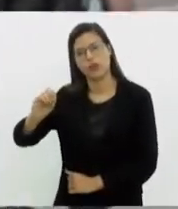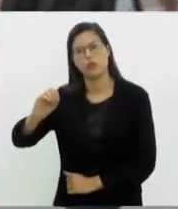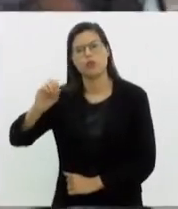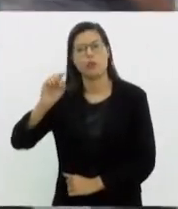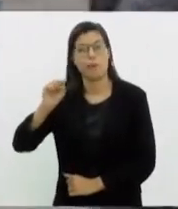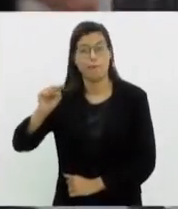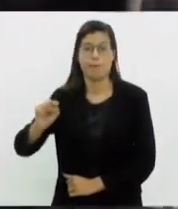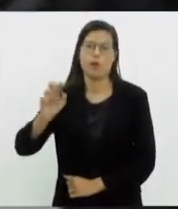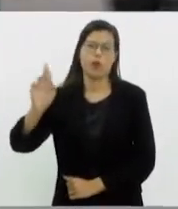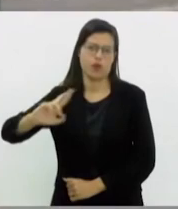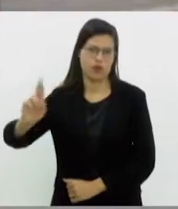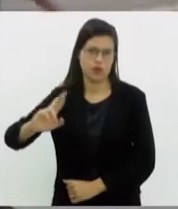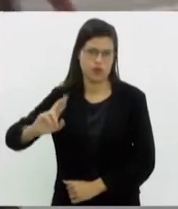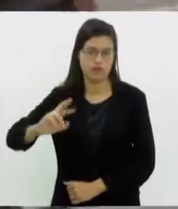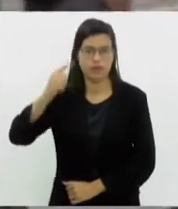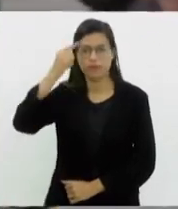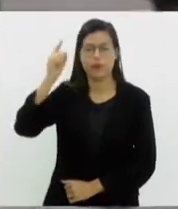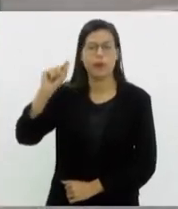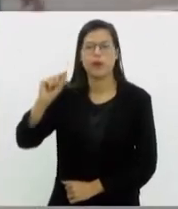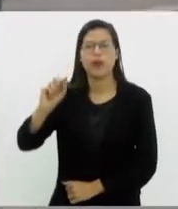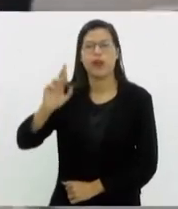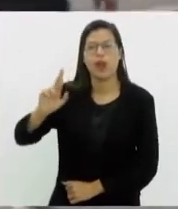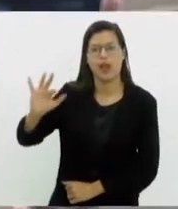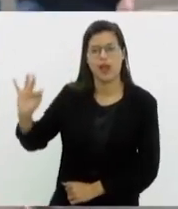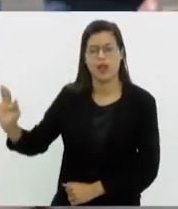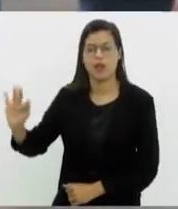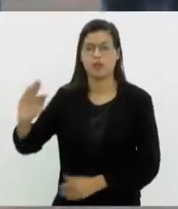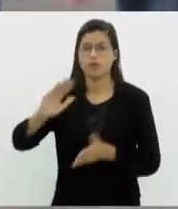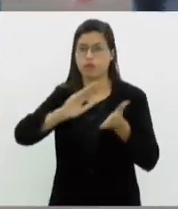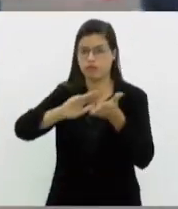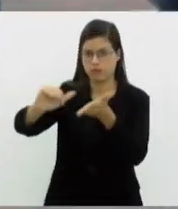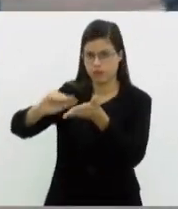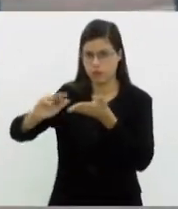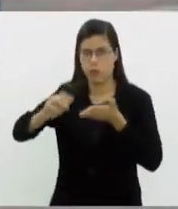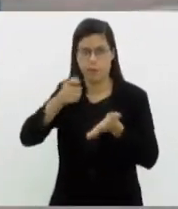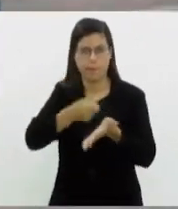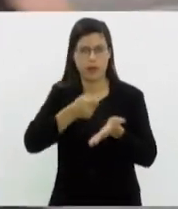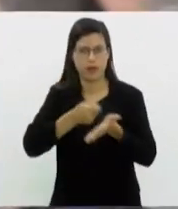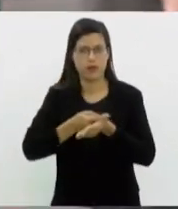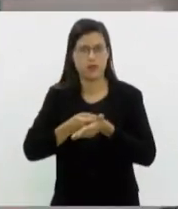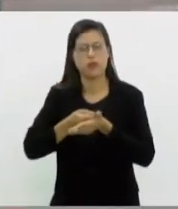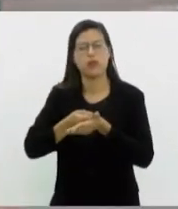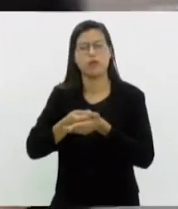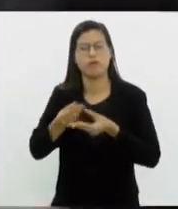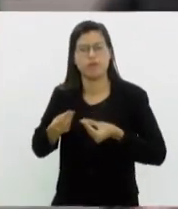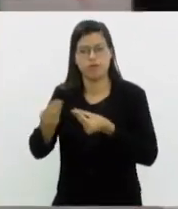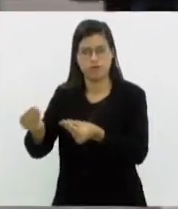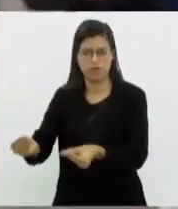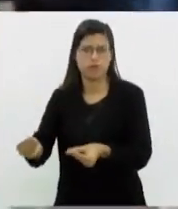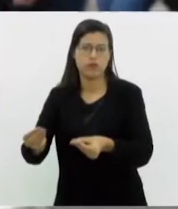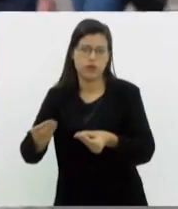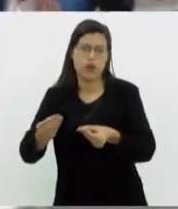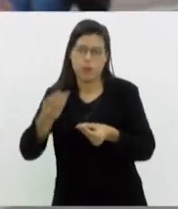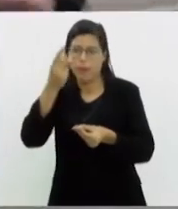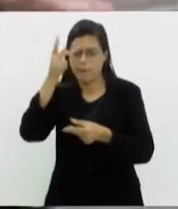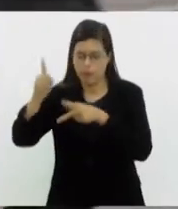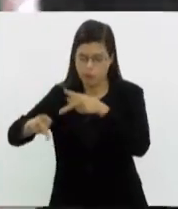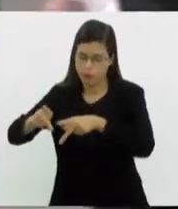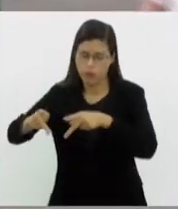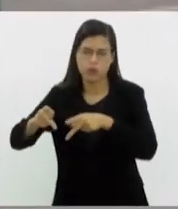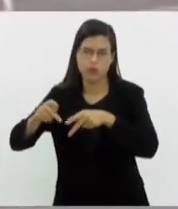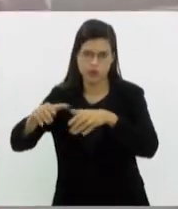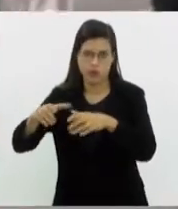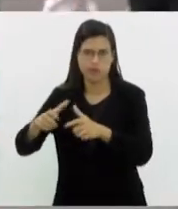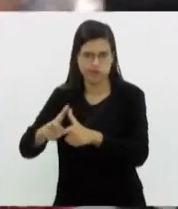A ideia é que a Receita Federal exclua da obrigatoriedade de entrega uma parcela importante da população e foque